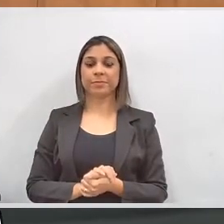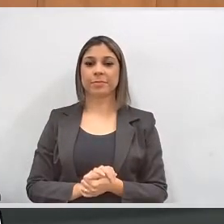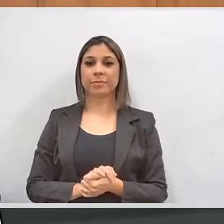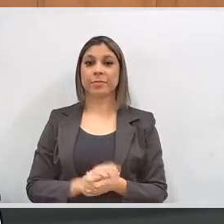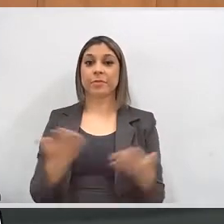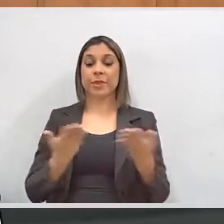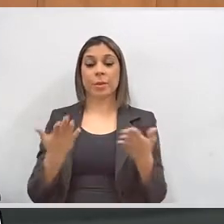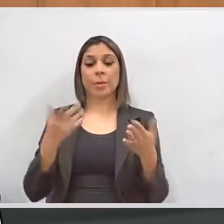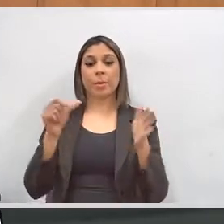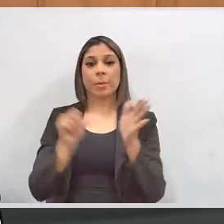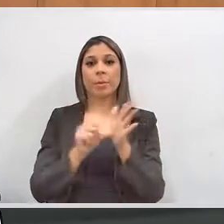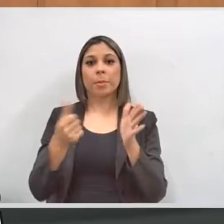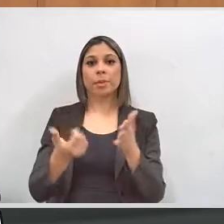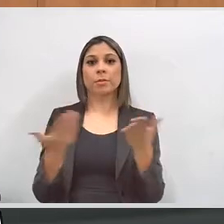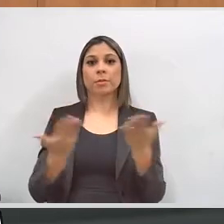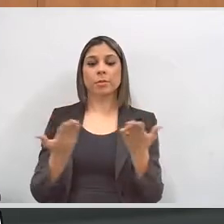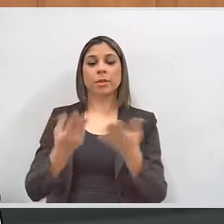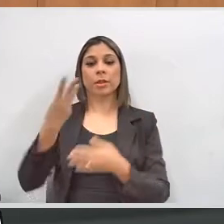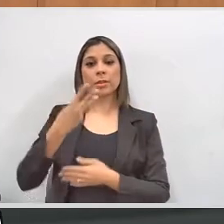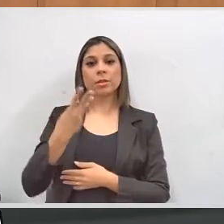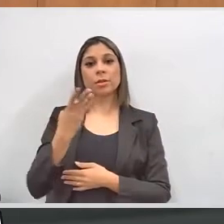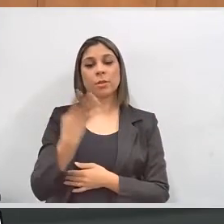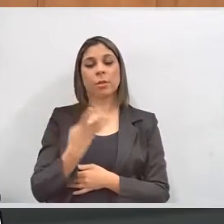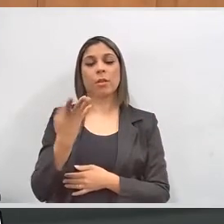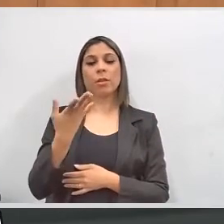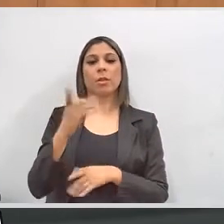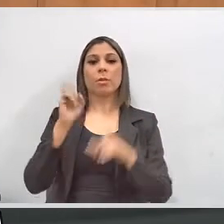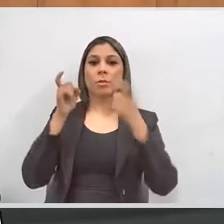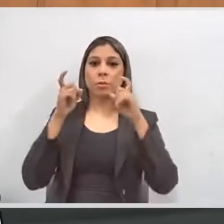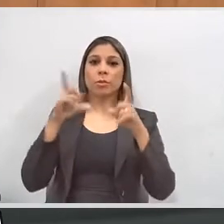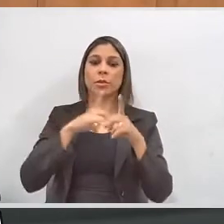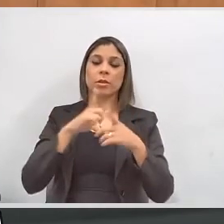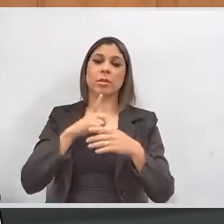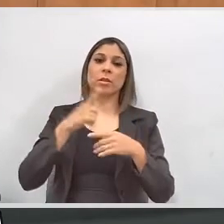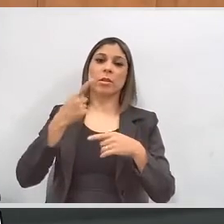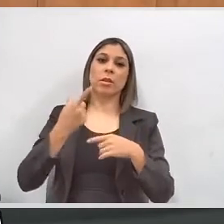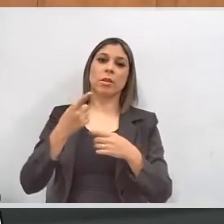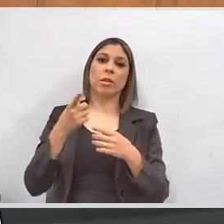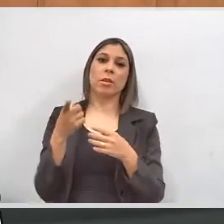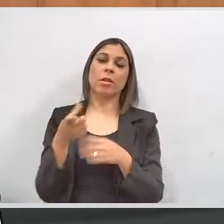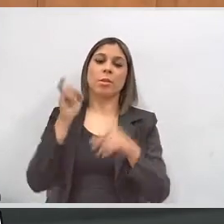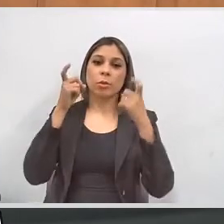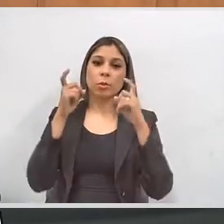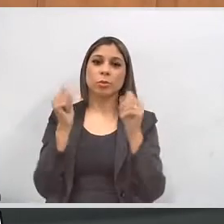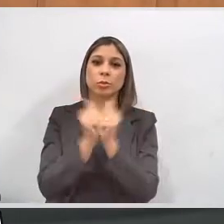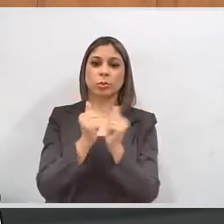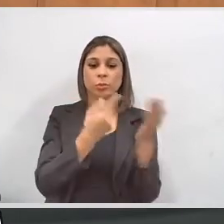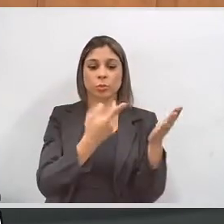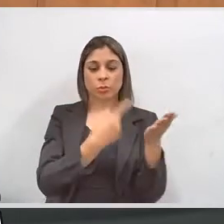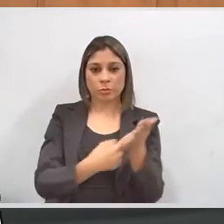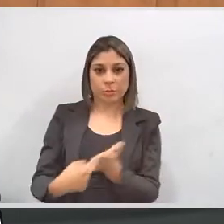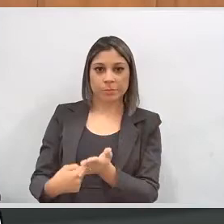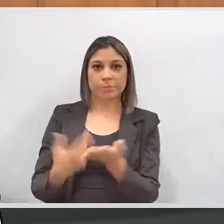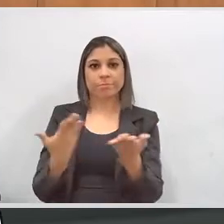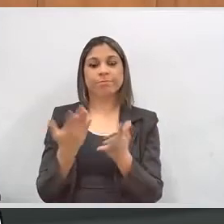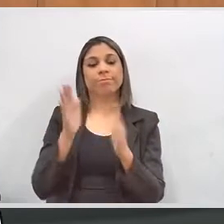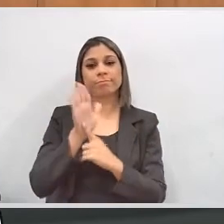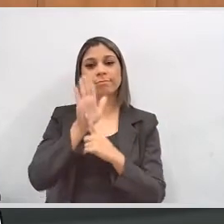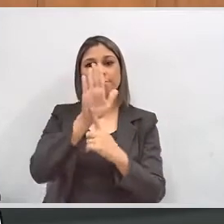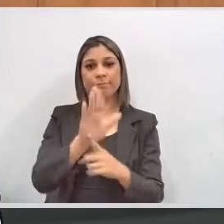Passa-se a primeira fase da terceira parte da reunião, que compreende a audiência com nossos convidados. Eu queria aqui